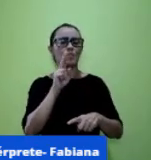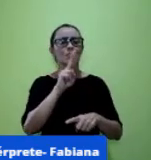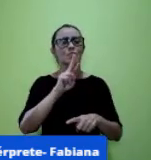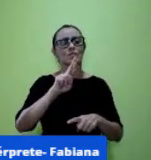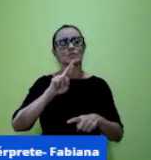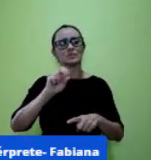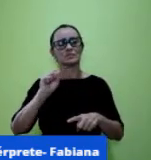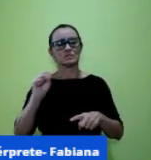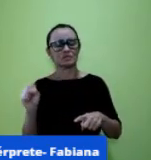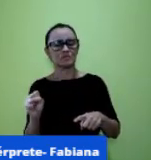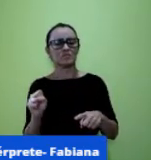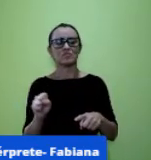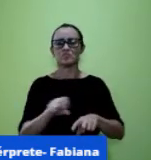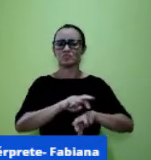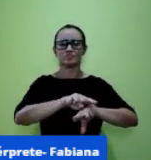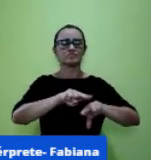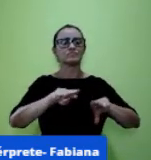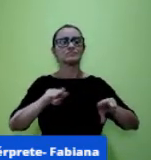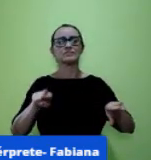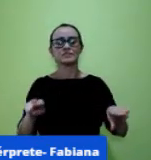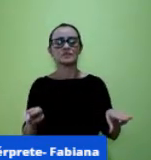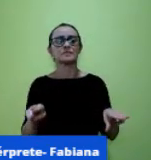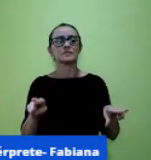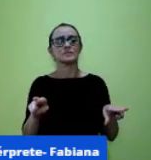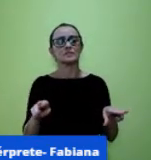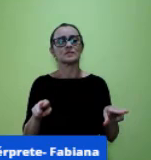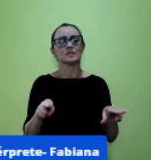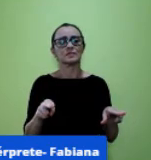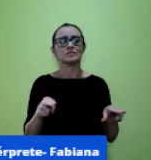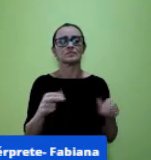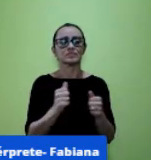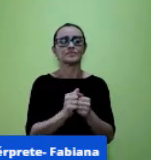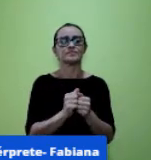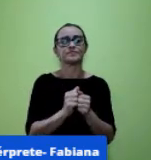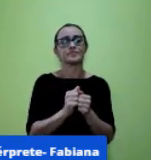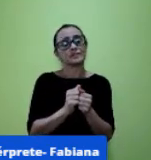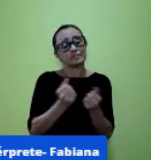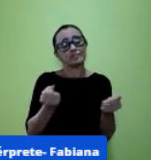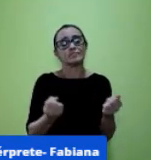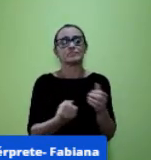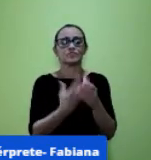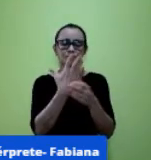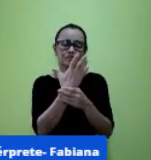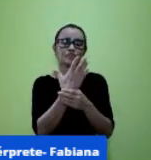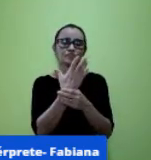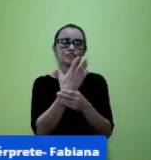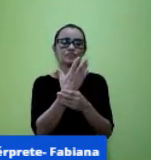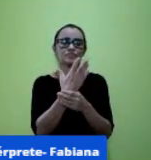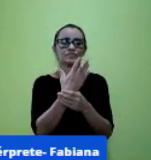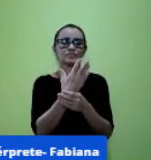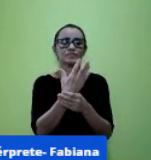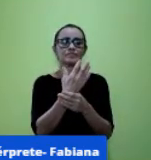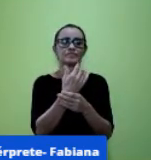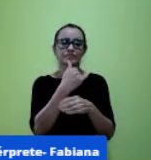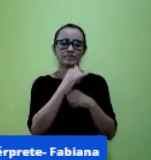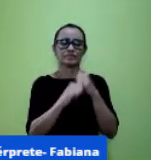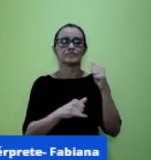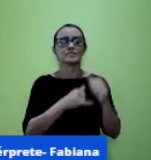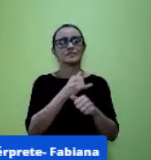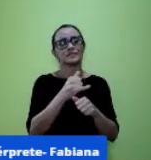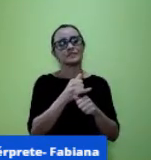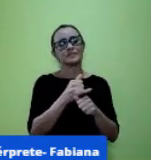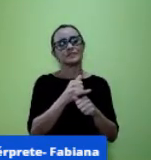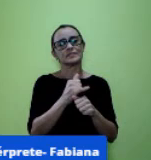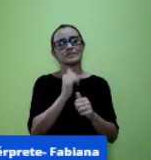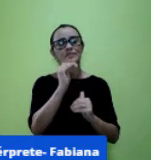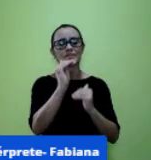sistema socialista né o mundo envolvido nisso e aí apareceu a internet ela foi desenvolvida justamente por